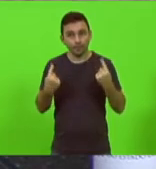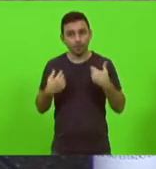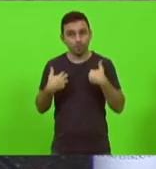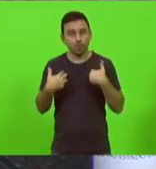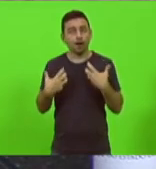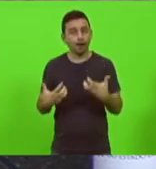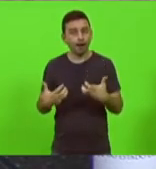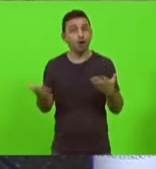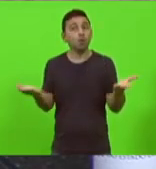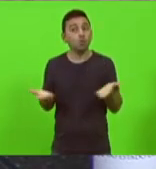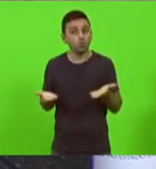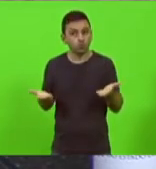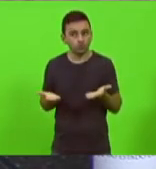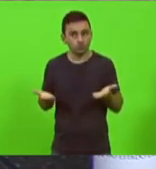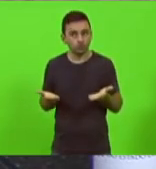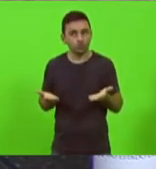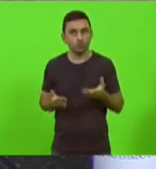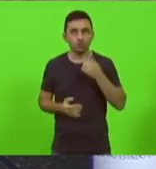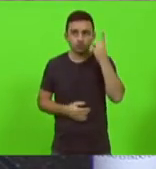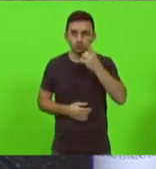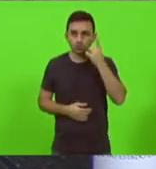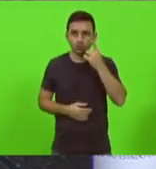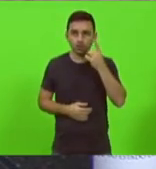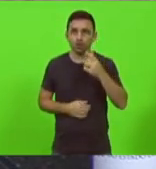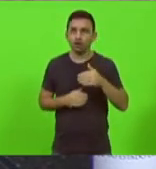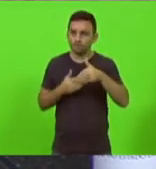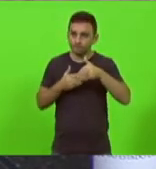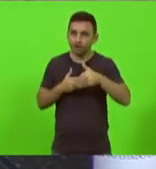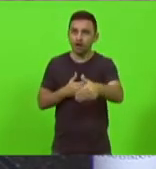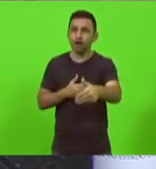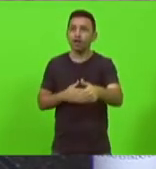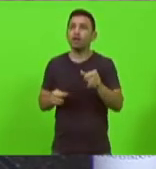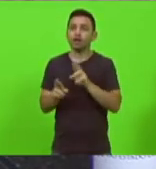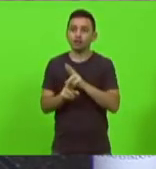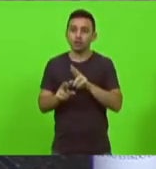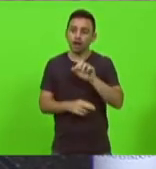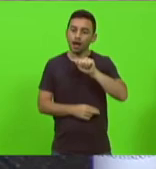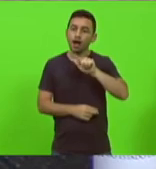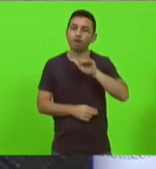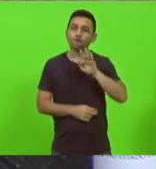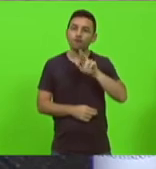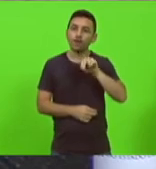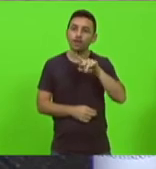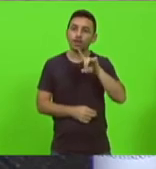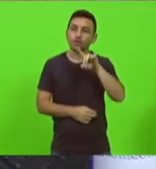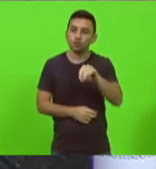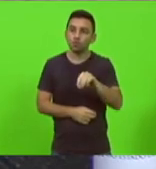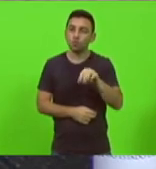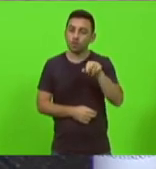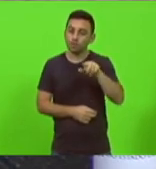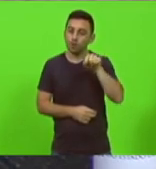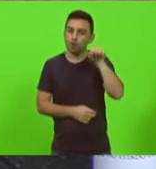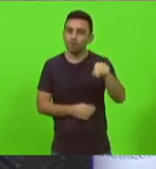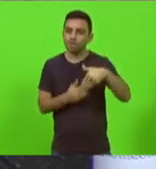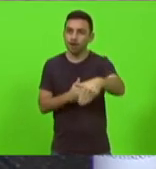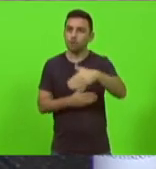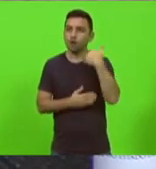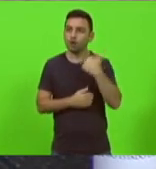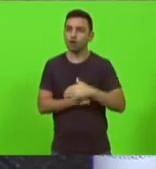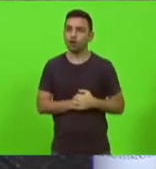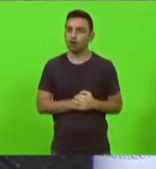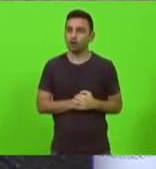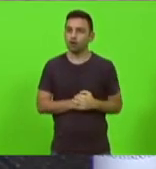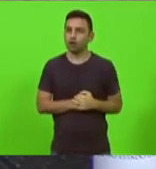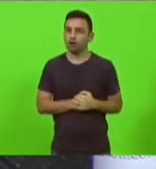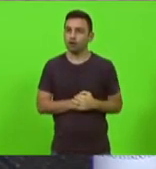hoje deputado o que nós vamos fazer em relação ao alfredo ao irmão dele que está morrendo no hospital o